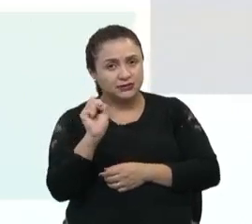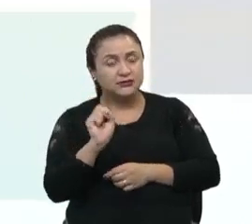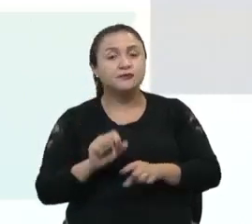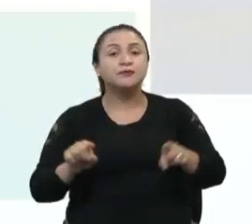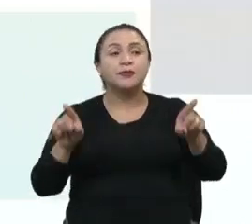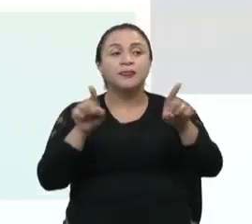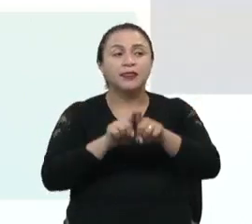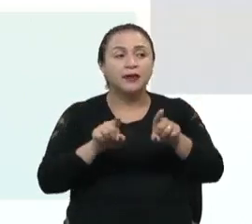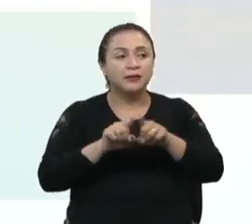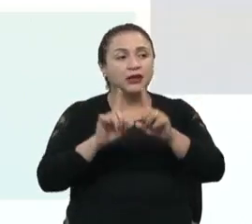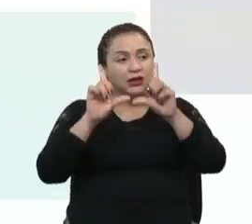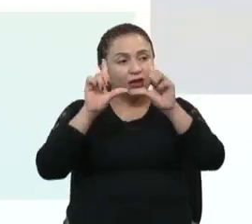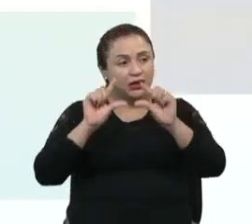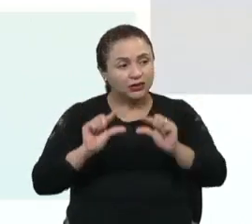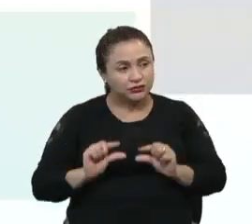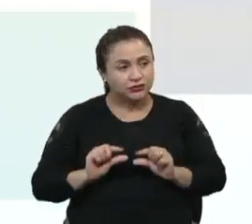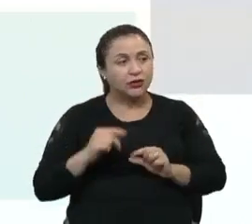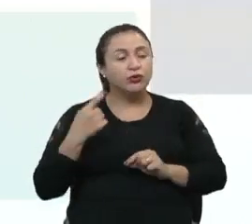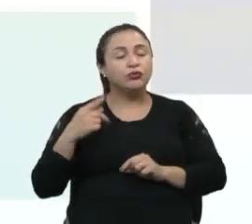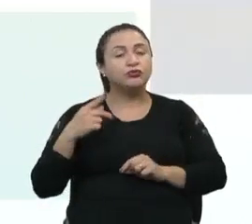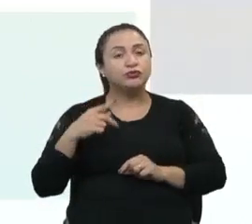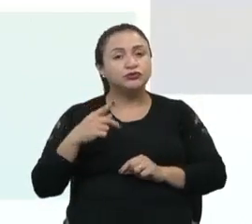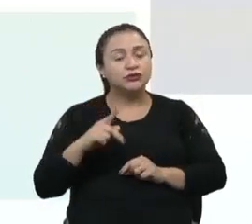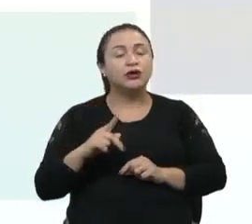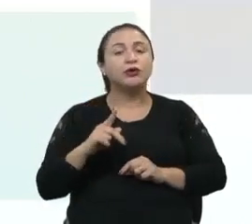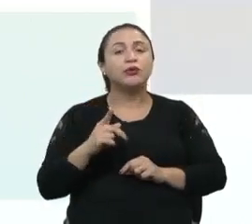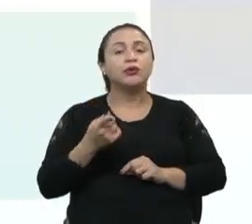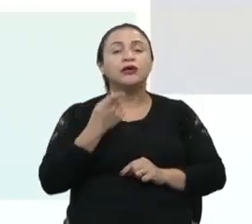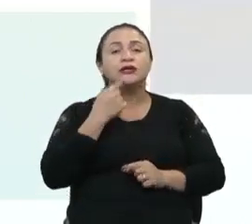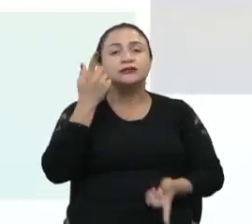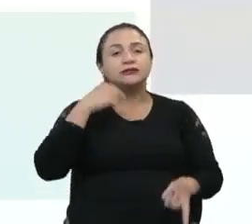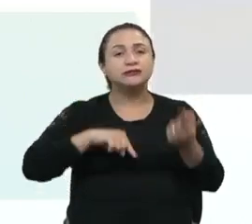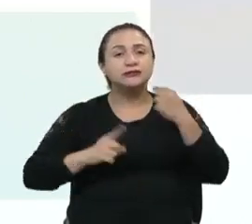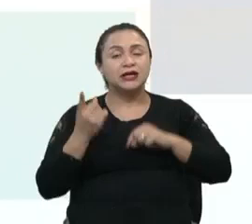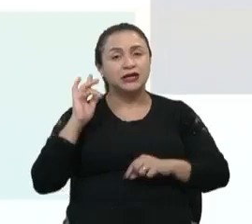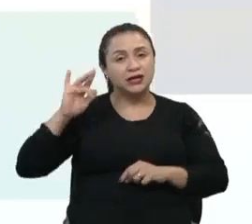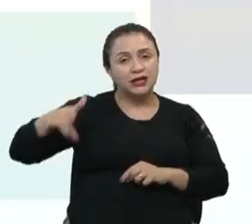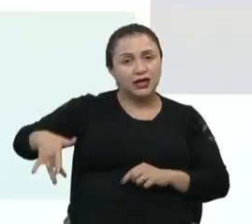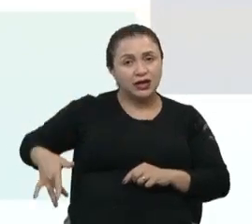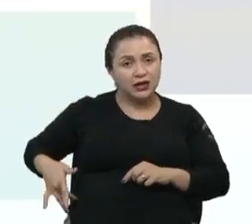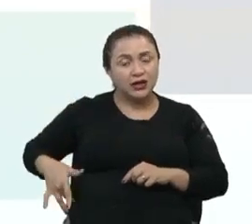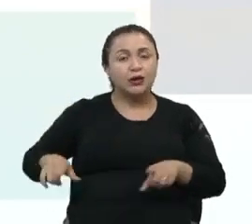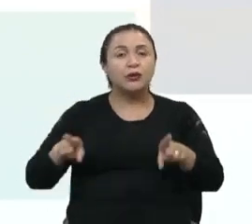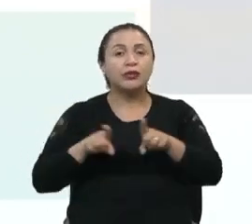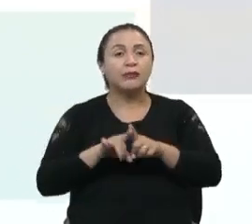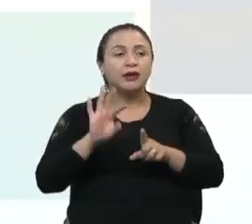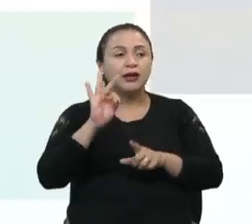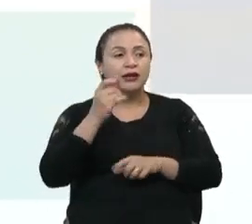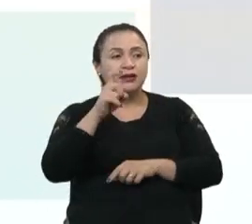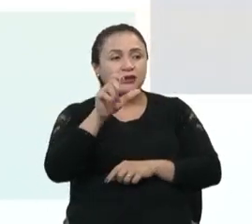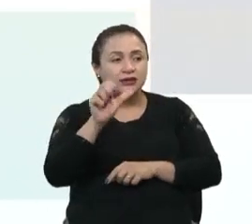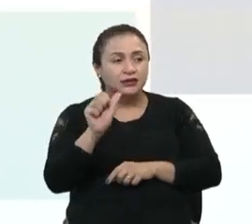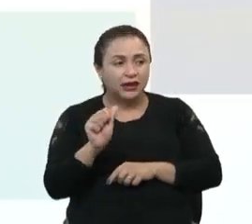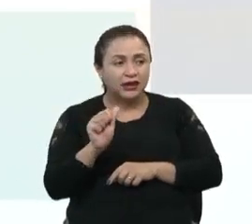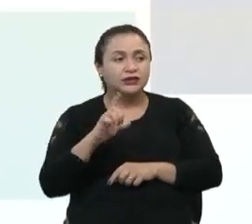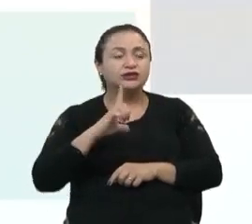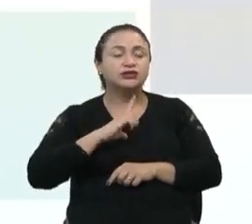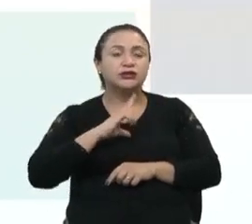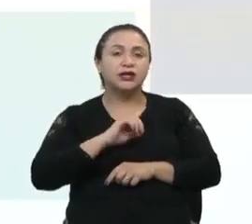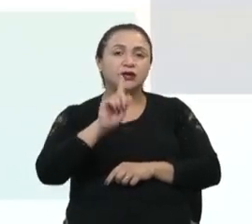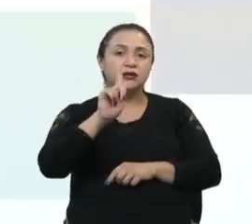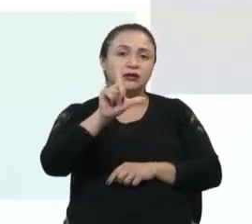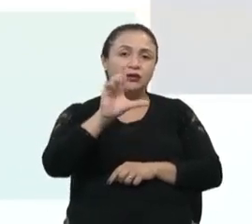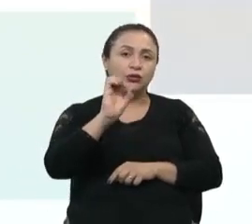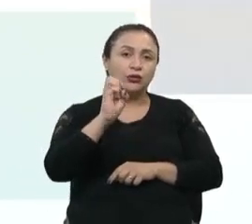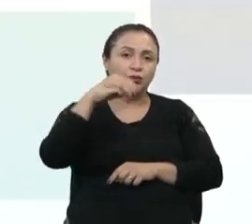redução do fluxo sanguíneo renal e da taxa de filtração glomerular. É um achado frequente